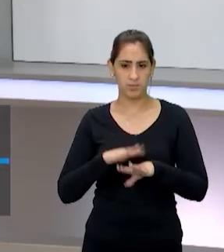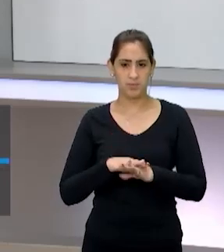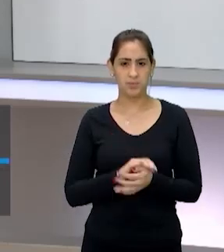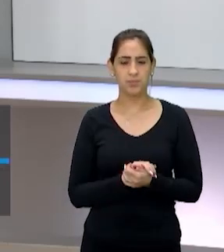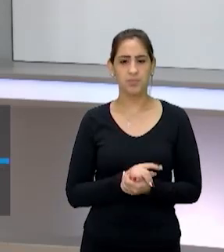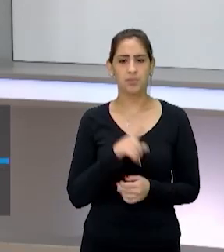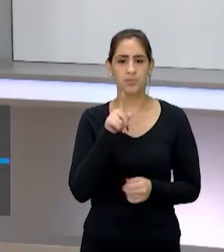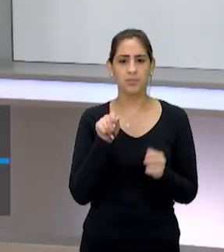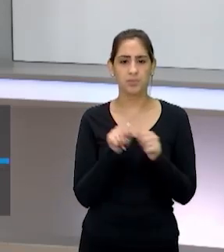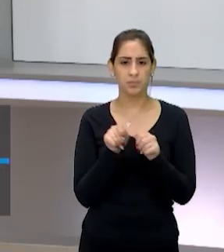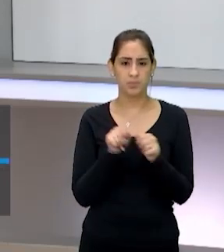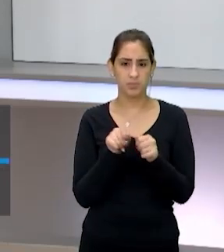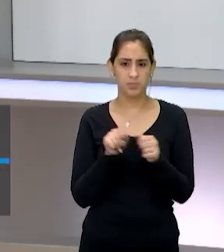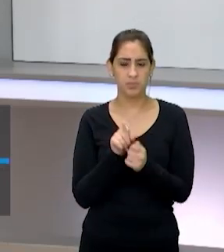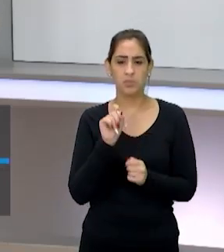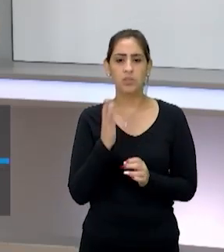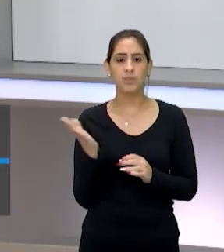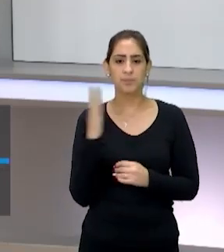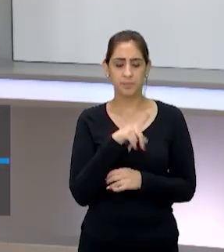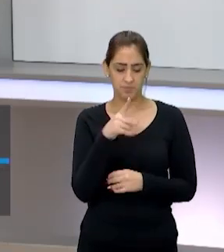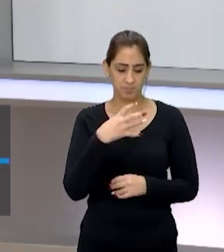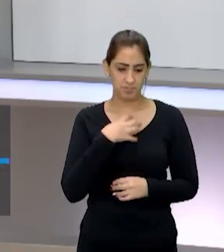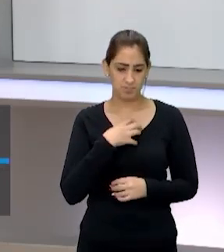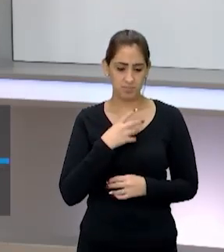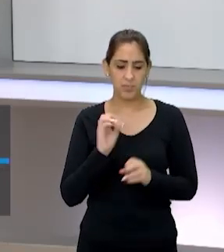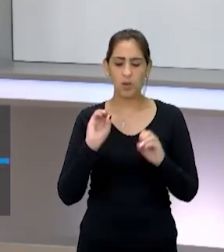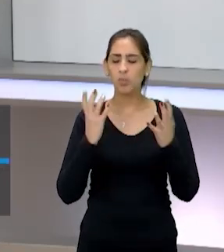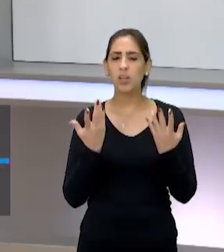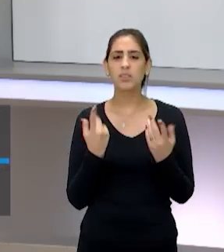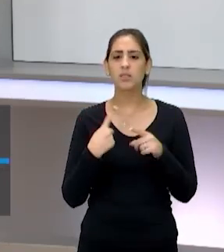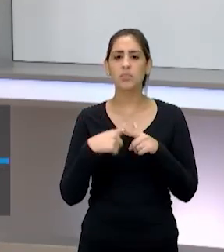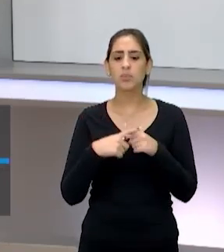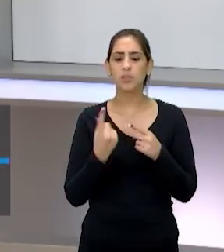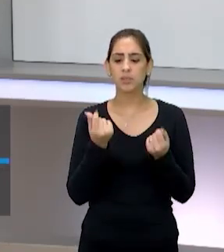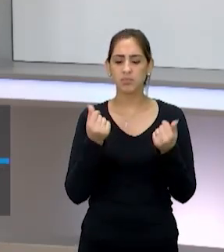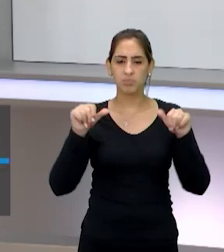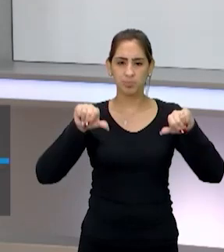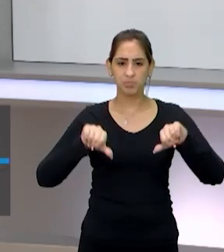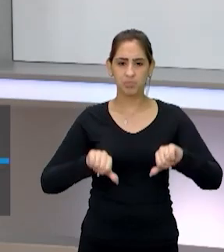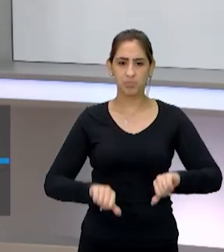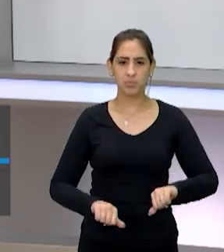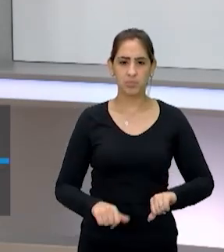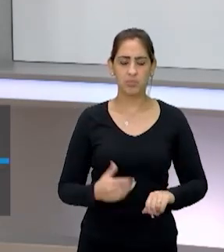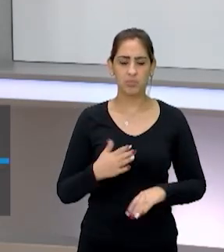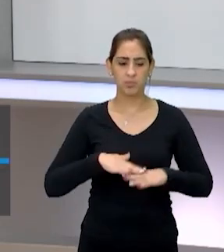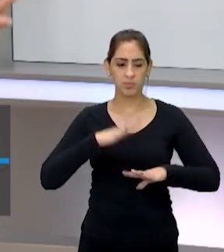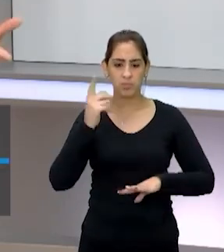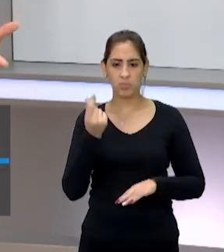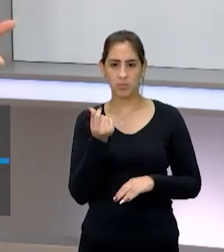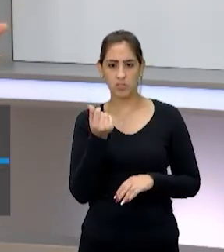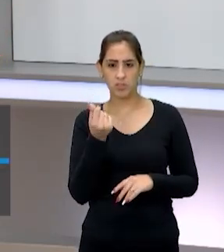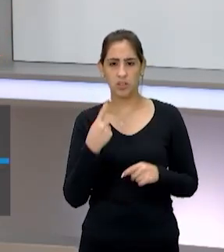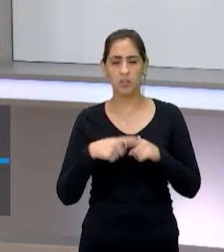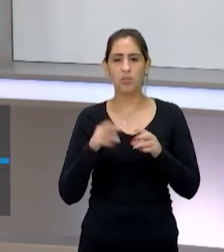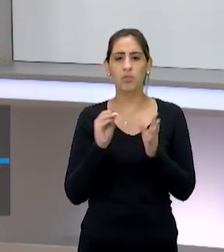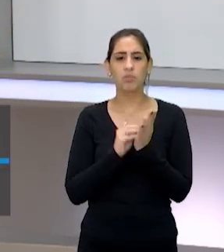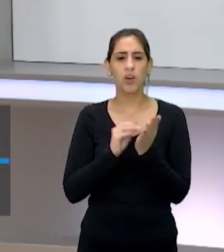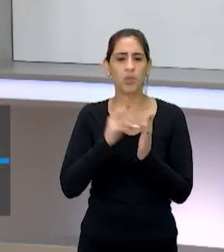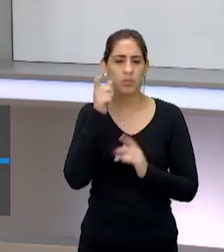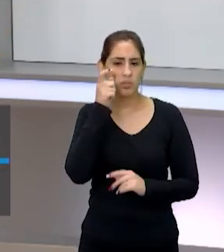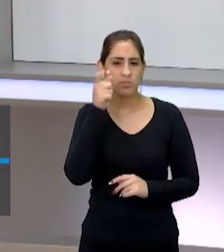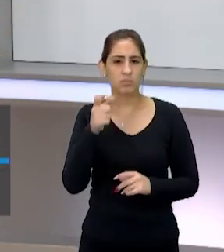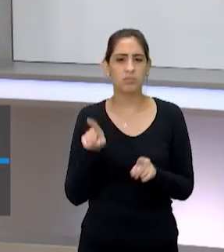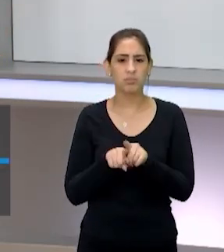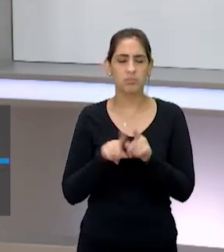e eles estão relatando o que vem trazendo essa crise, né? O aumento dos preços, a falta de interesse pela leitura